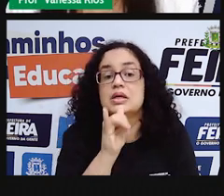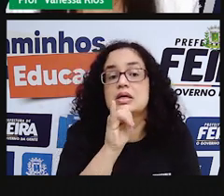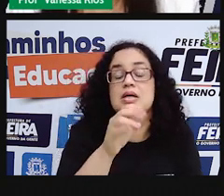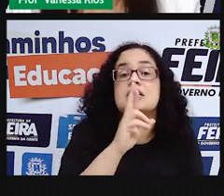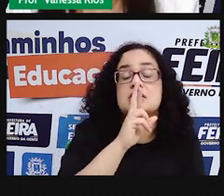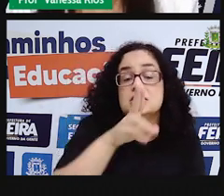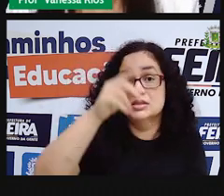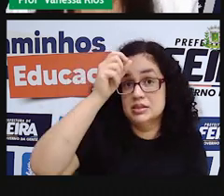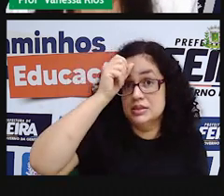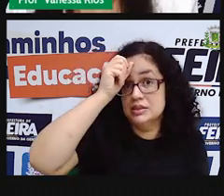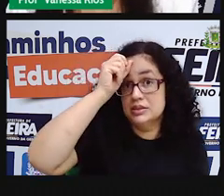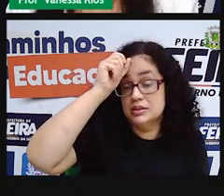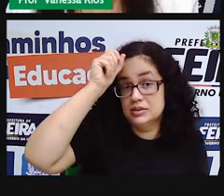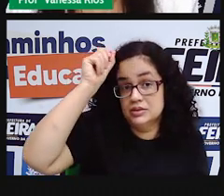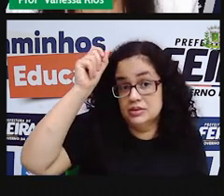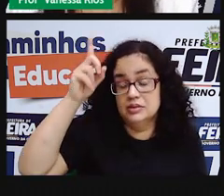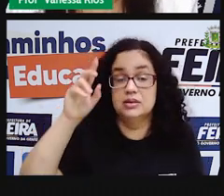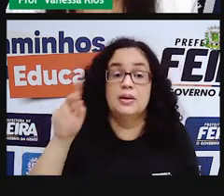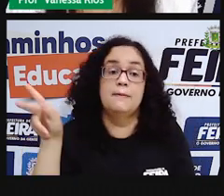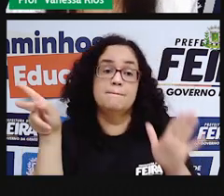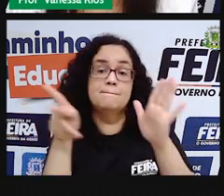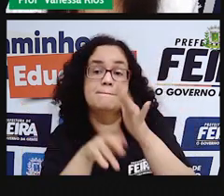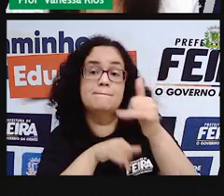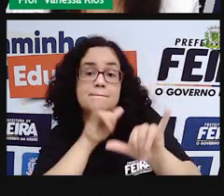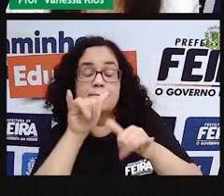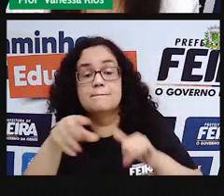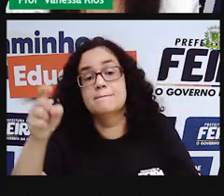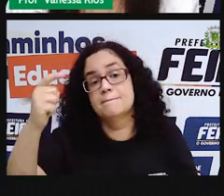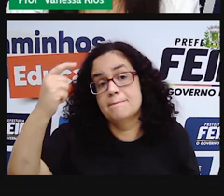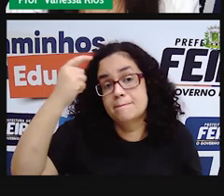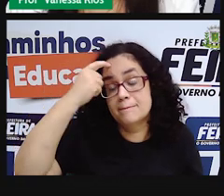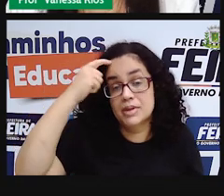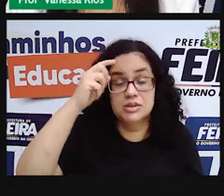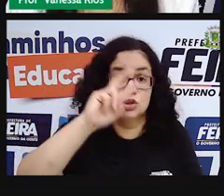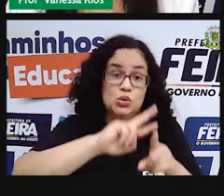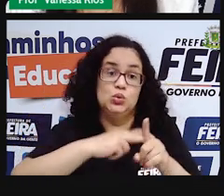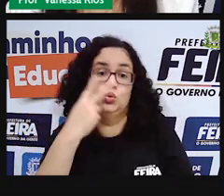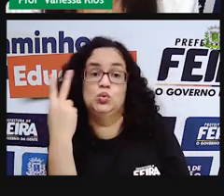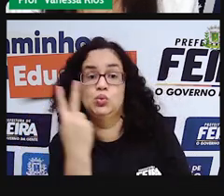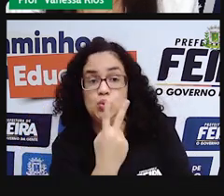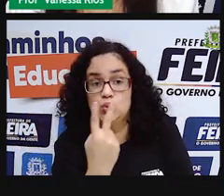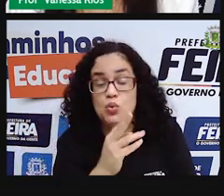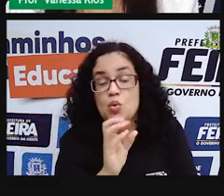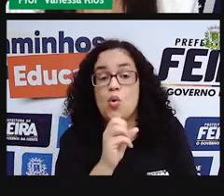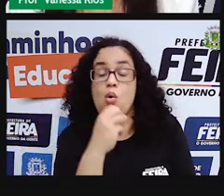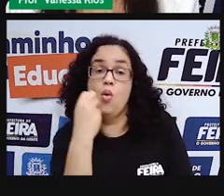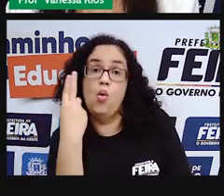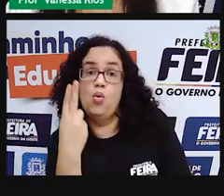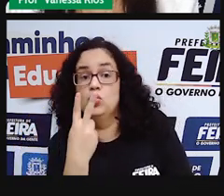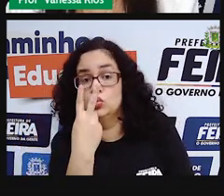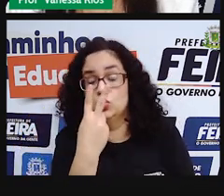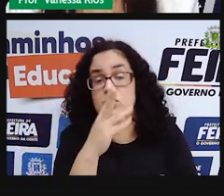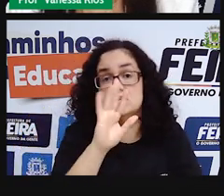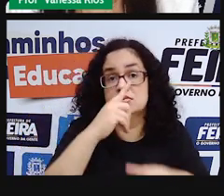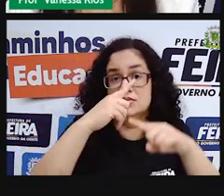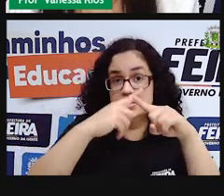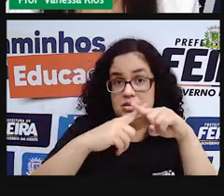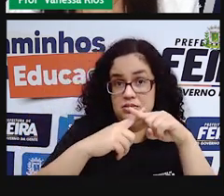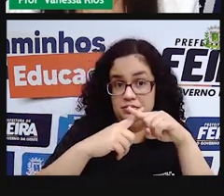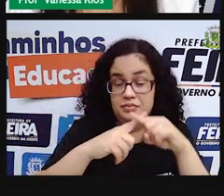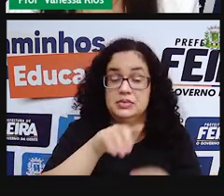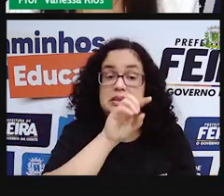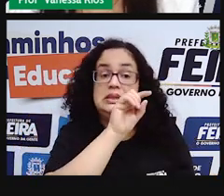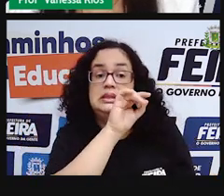central da proporção foi pensar no dobro, né? Ou duas vezes o valor de cada